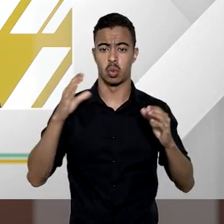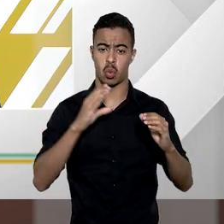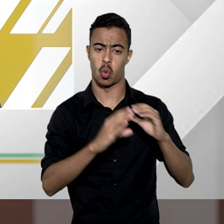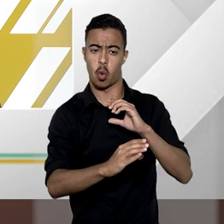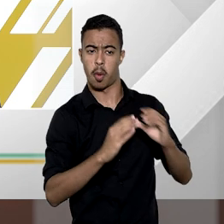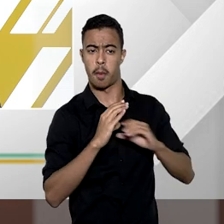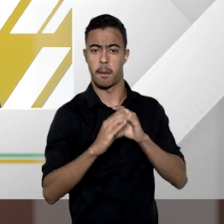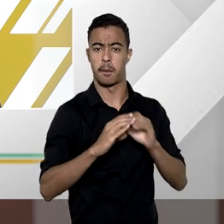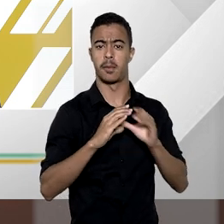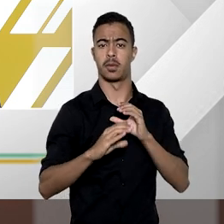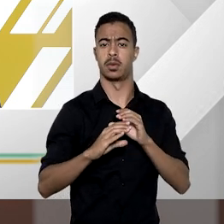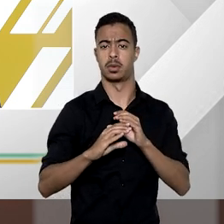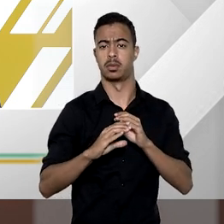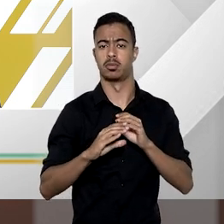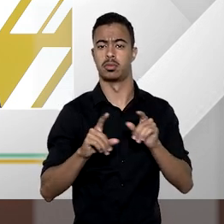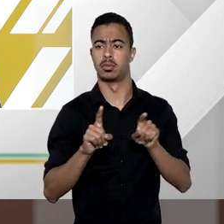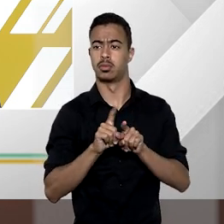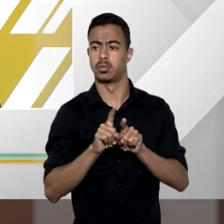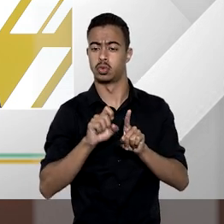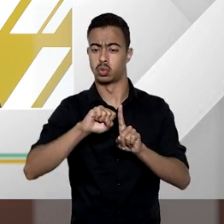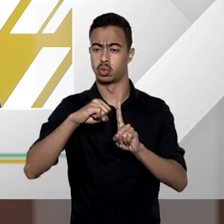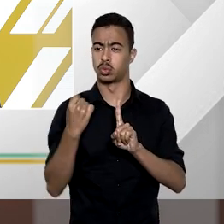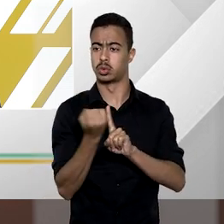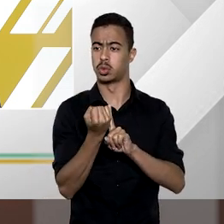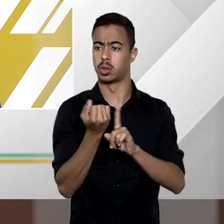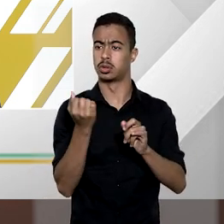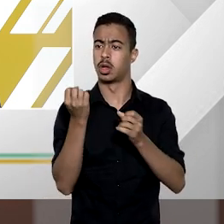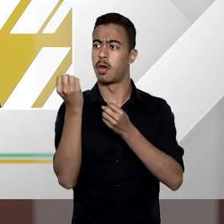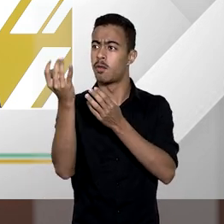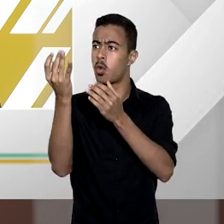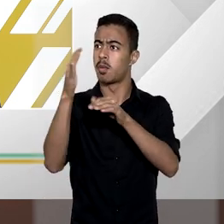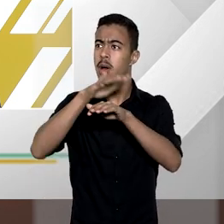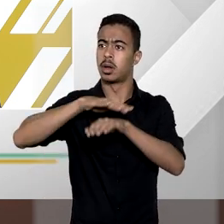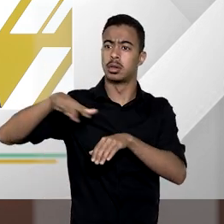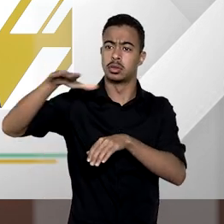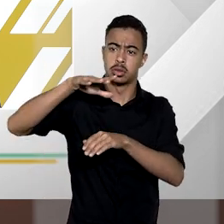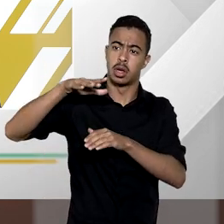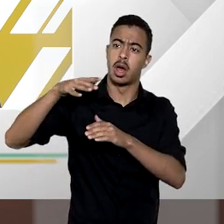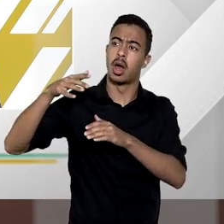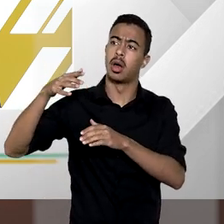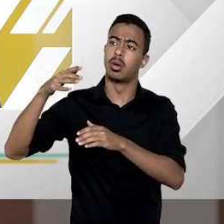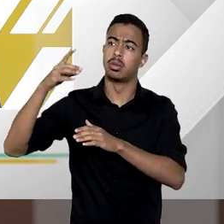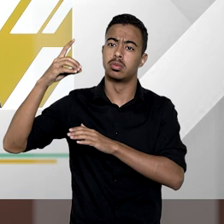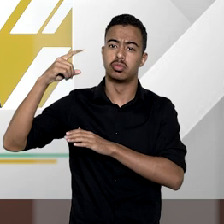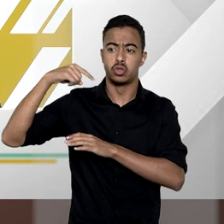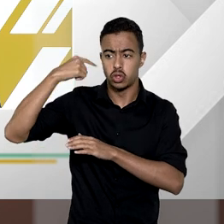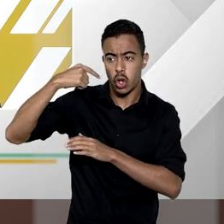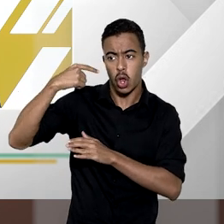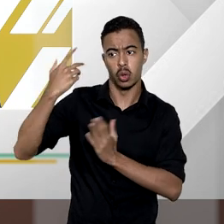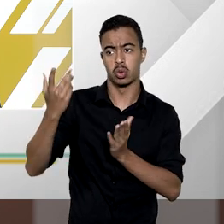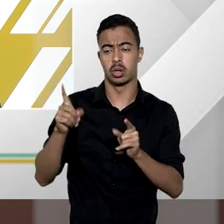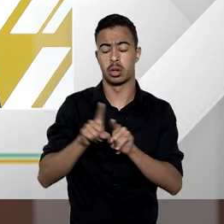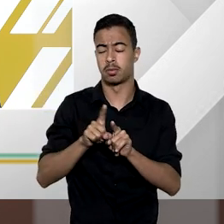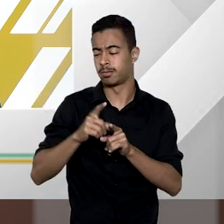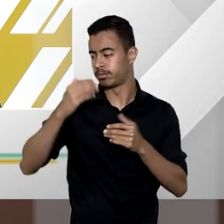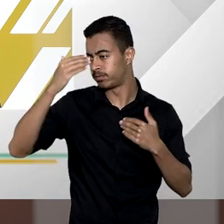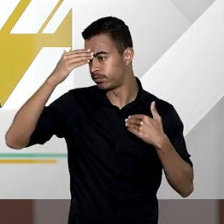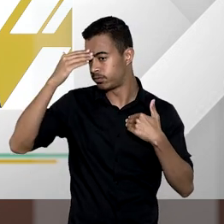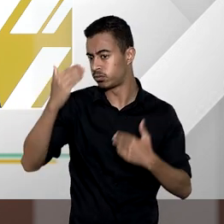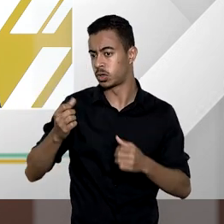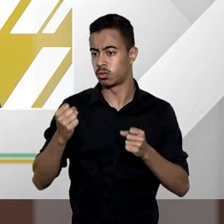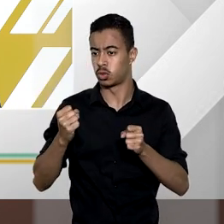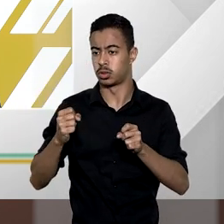forma de comunicação e de alcance social das informações de direito e meu muitíssimo obrigado